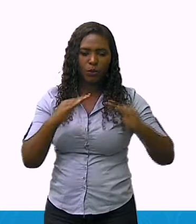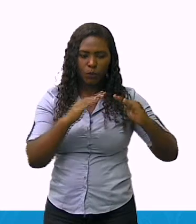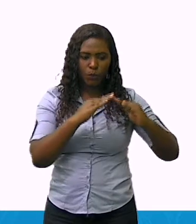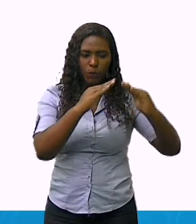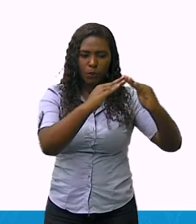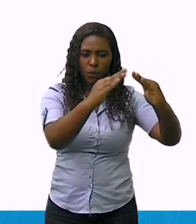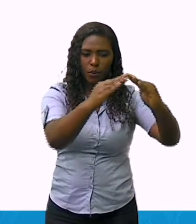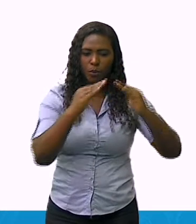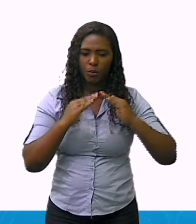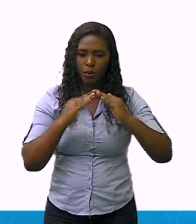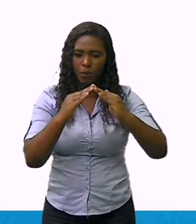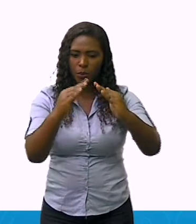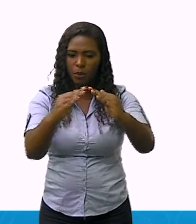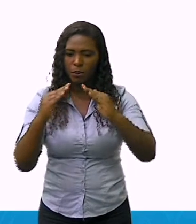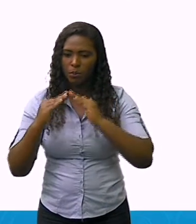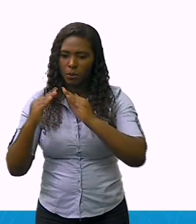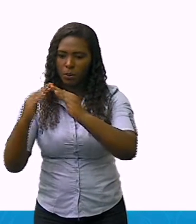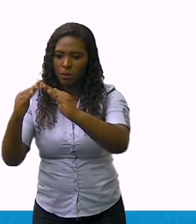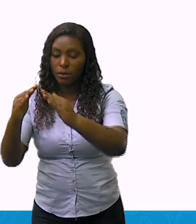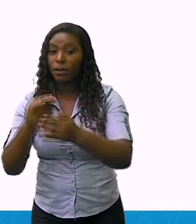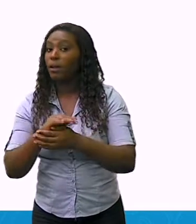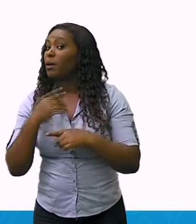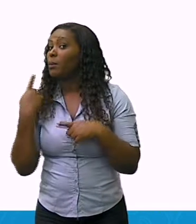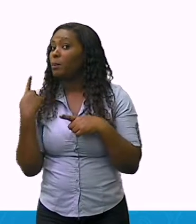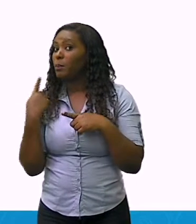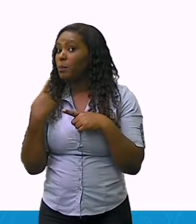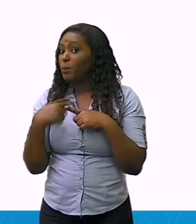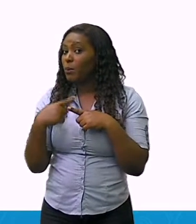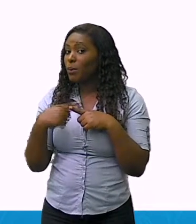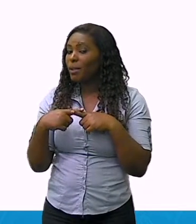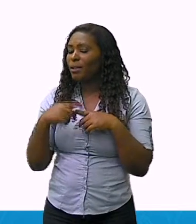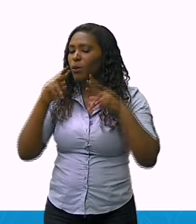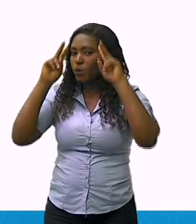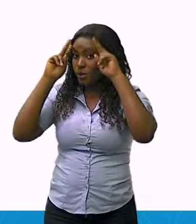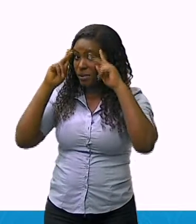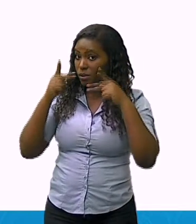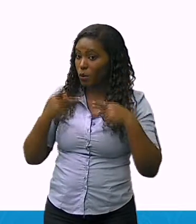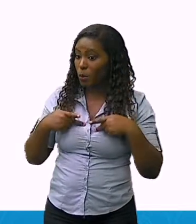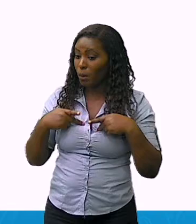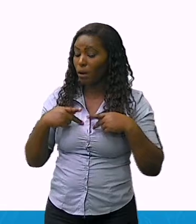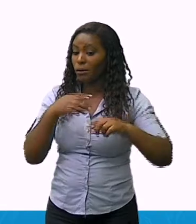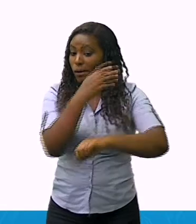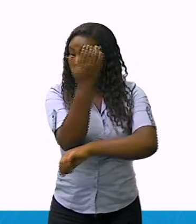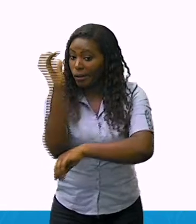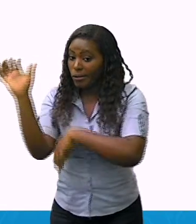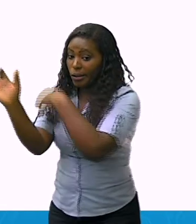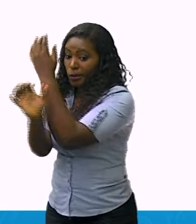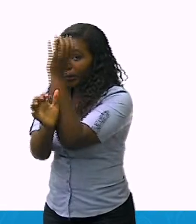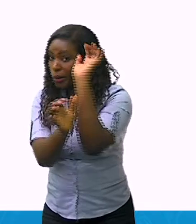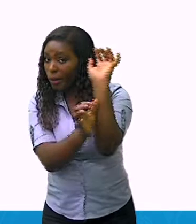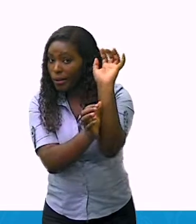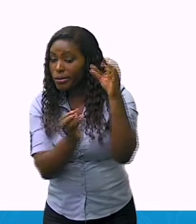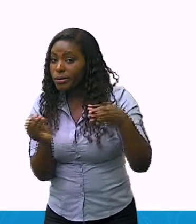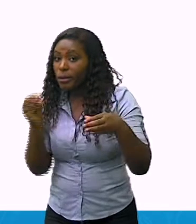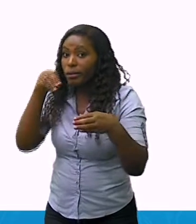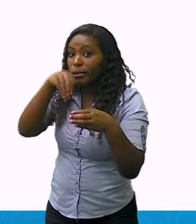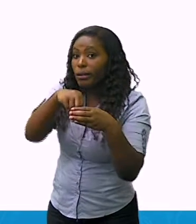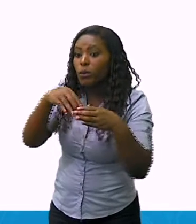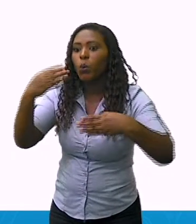que o ser humano transformou a partir do espaço natural. Todas estas